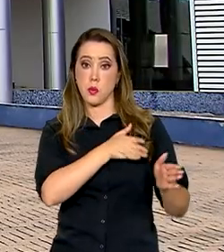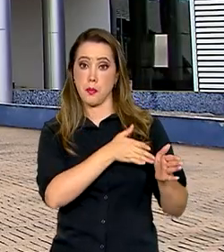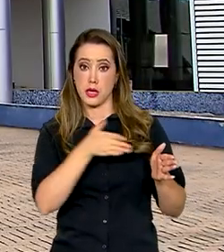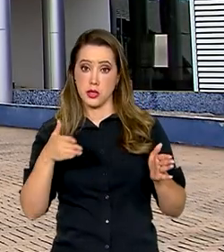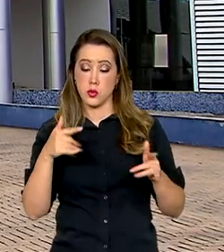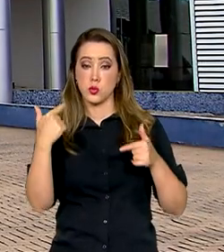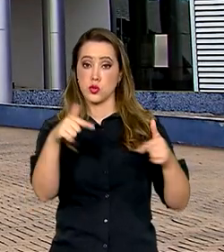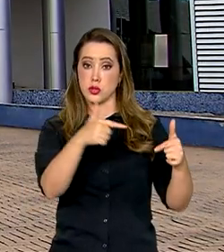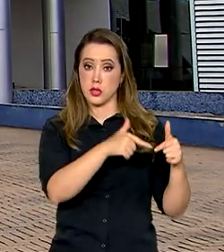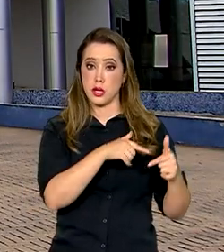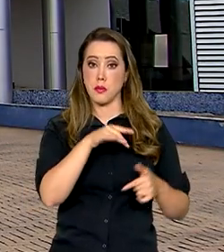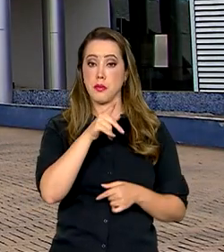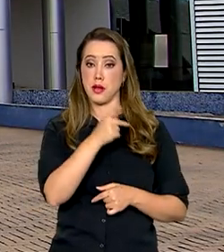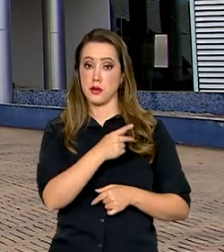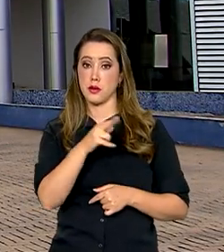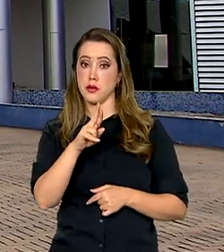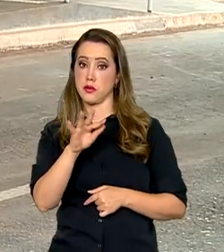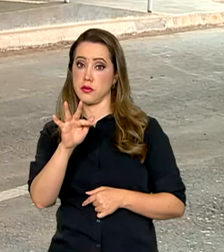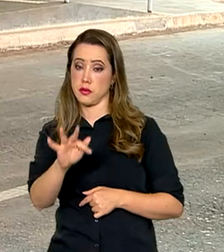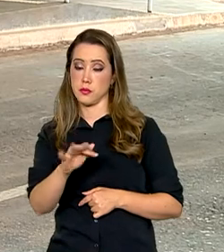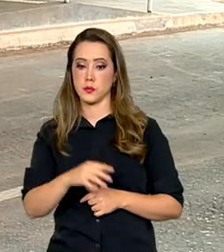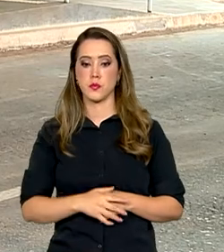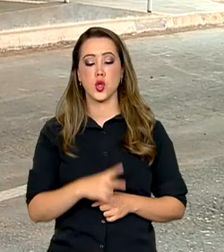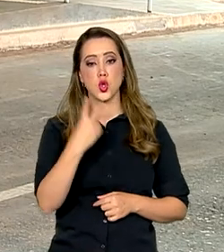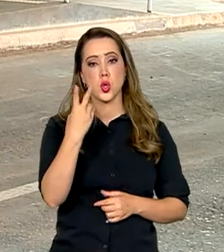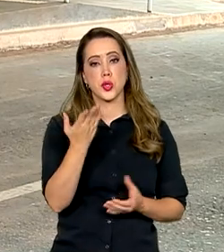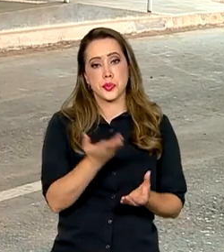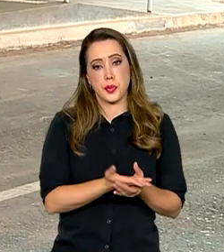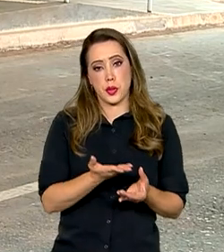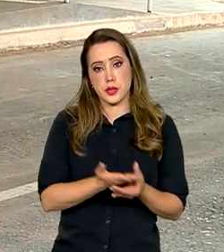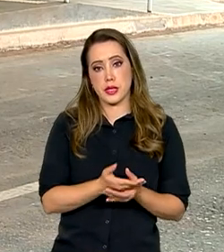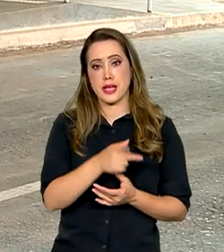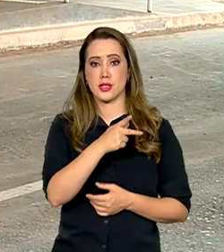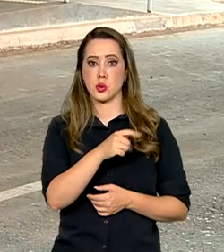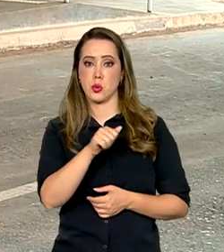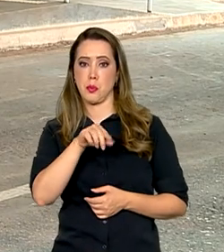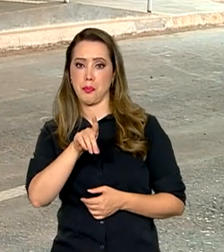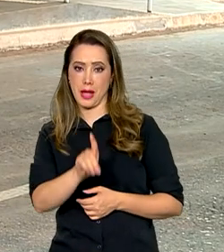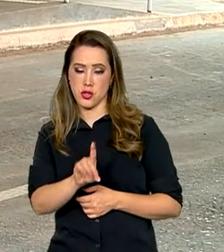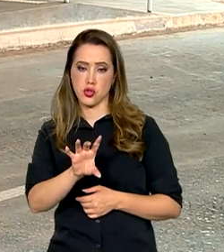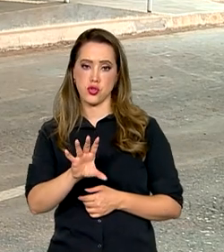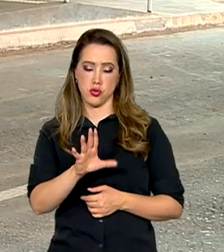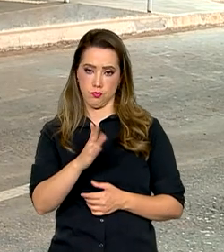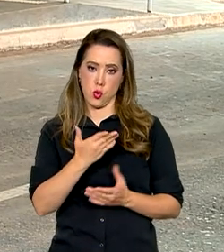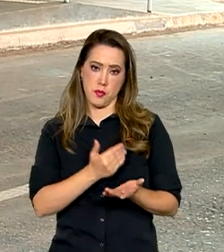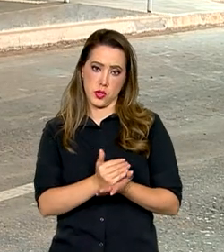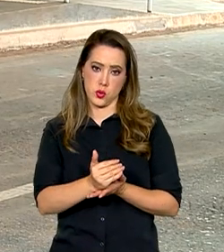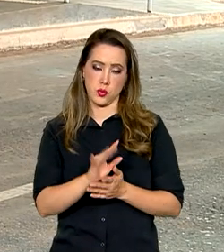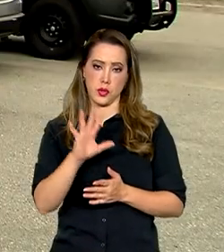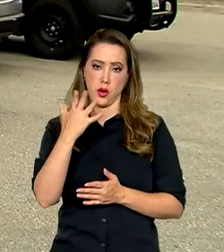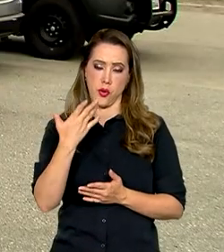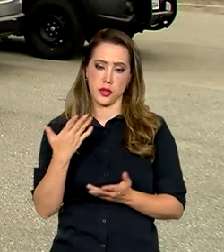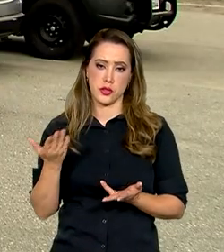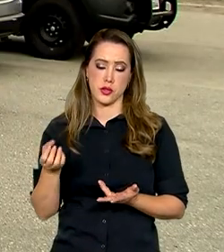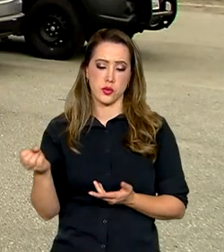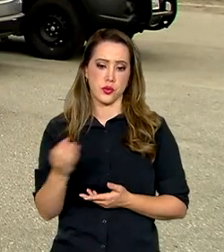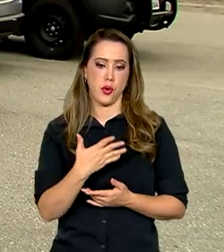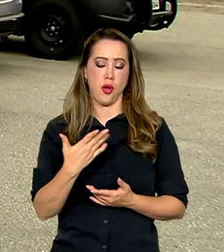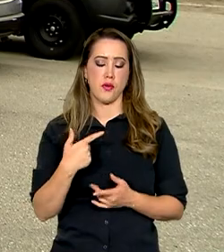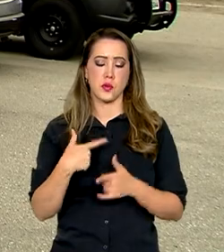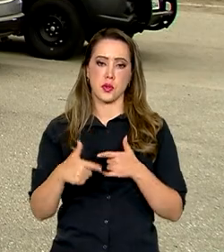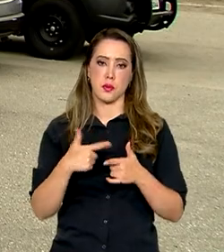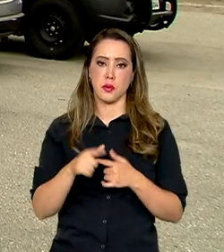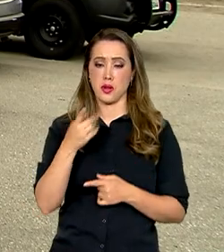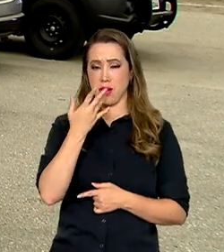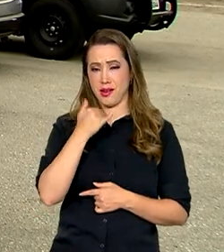processos administrativos disciplinares foram instaurados a respeito dos acontecimentos mais recentes, onde houve a